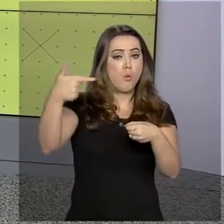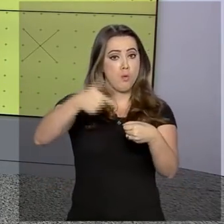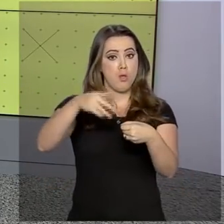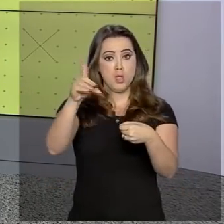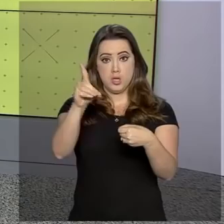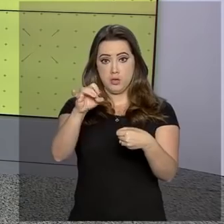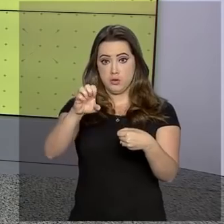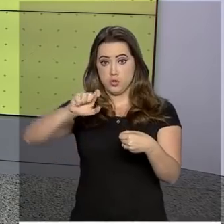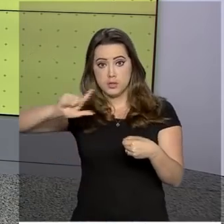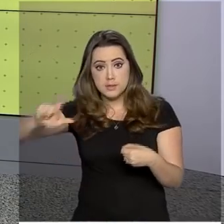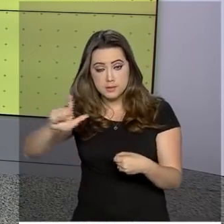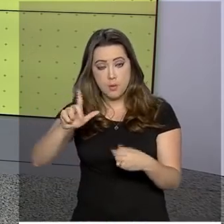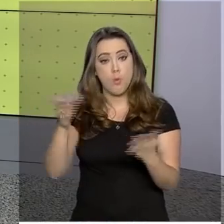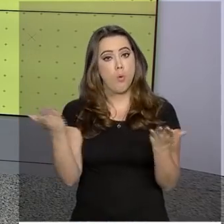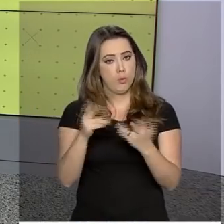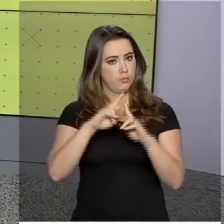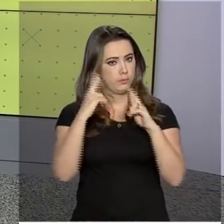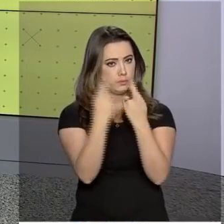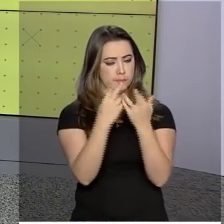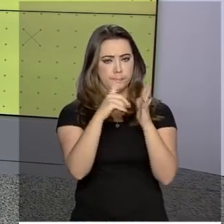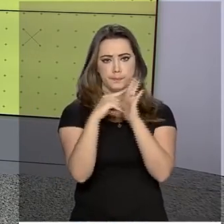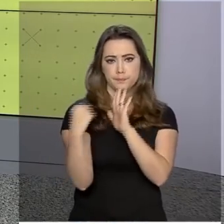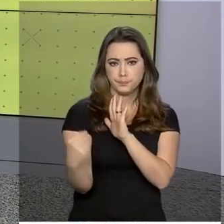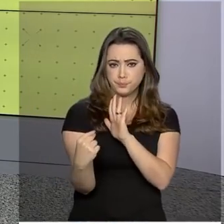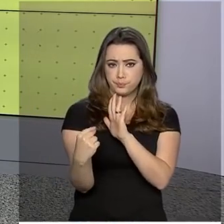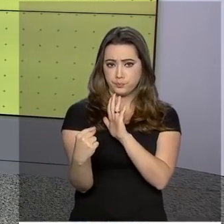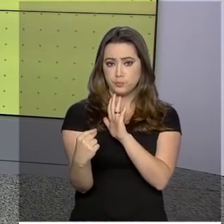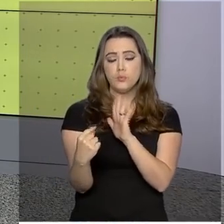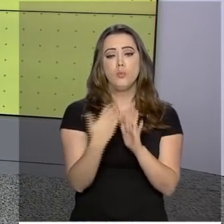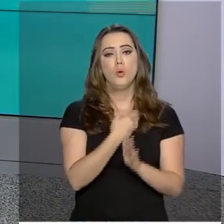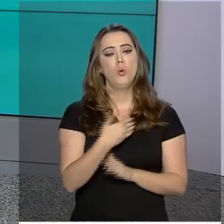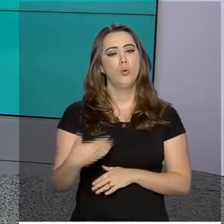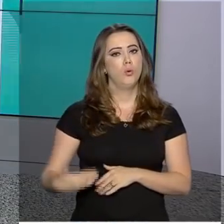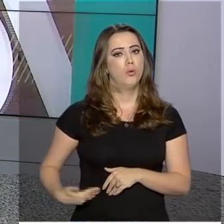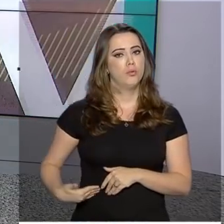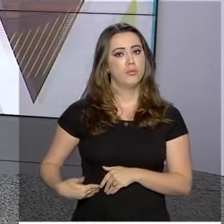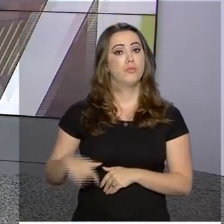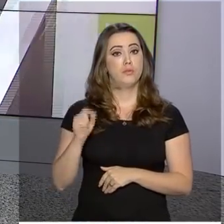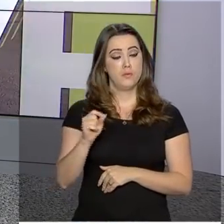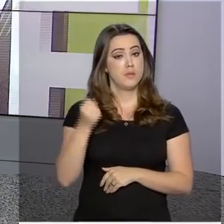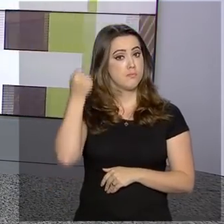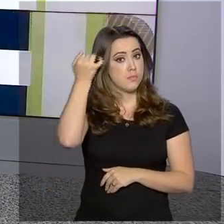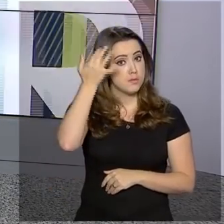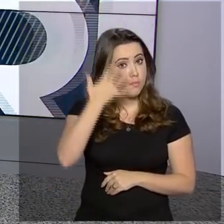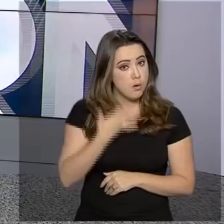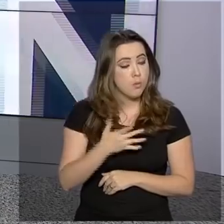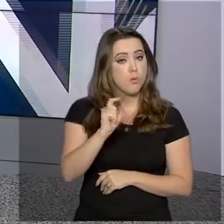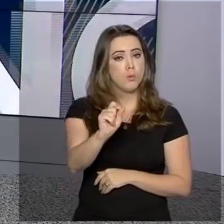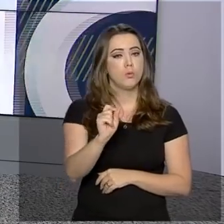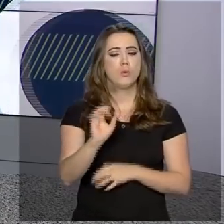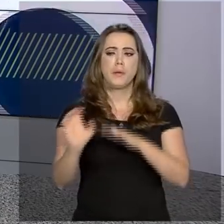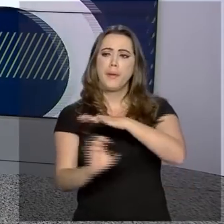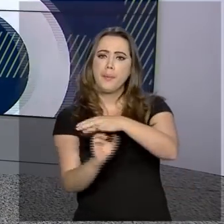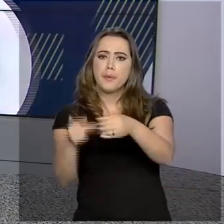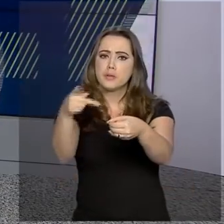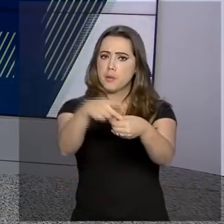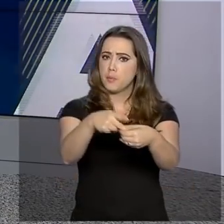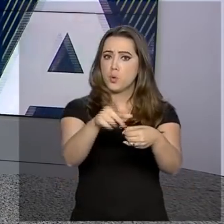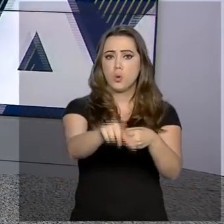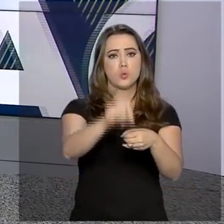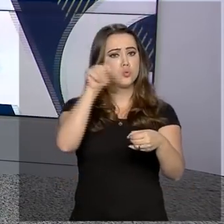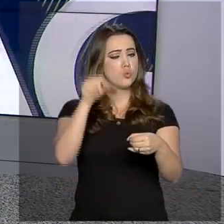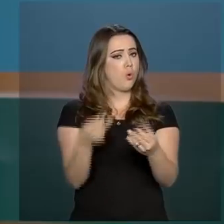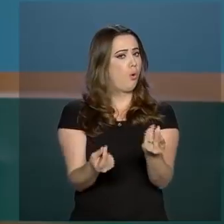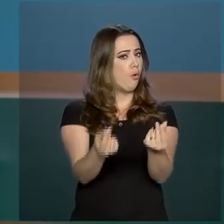foi tema de reunião hoje no Palácio do Planalto. O governo deixou claro que a Petrobras tem autonomia para decidir o preço final do